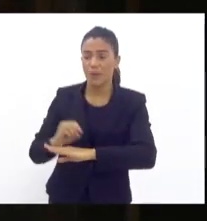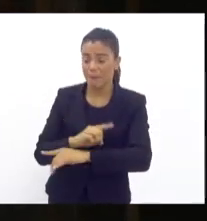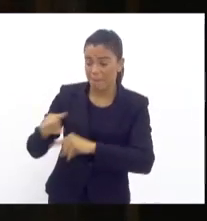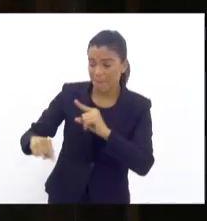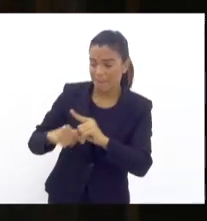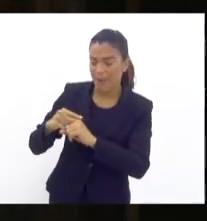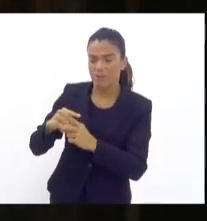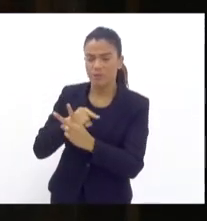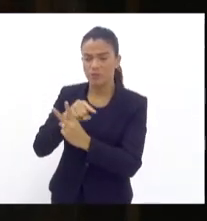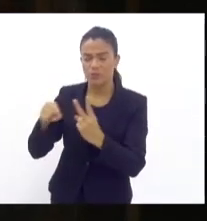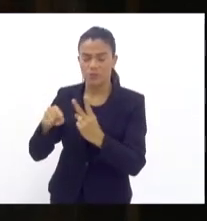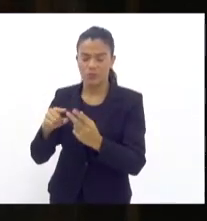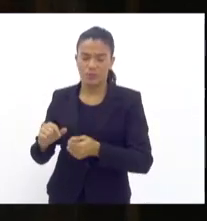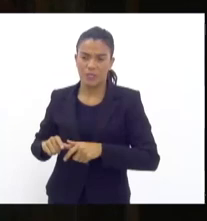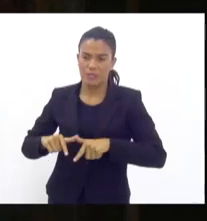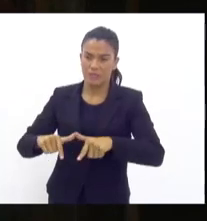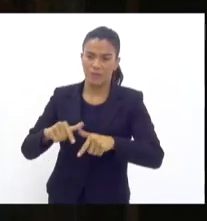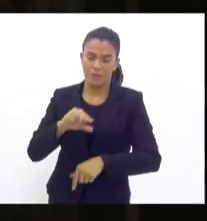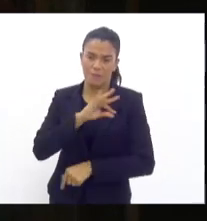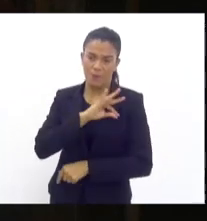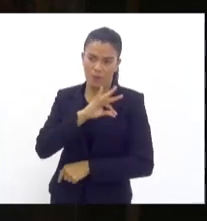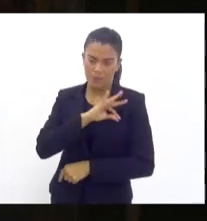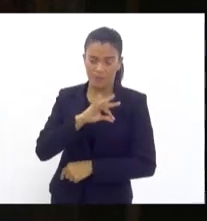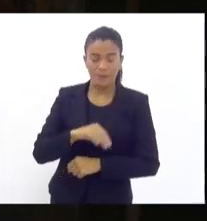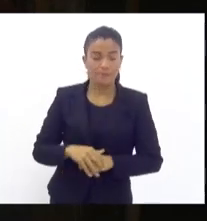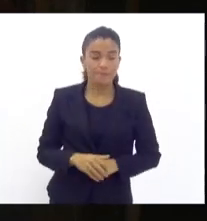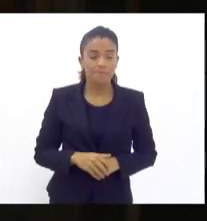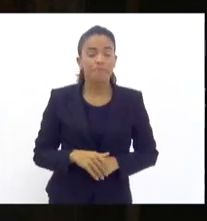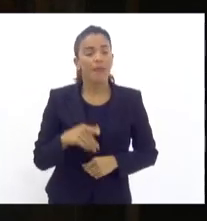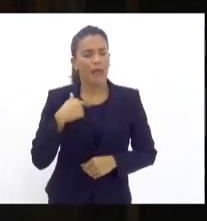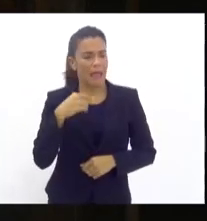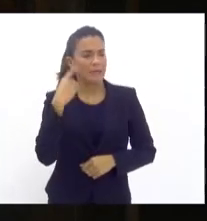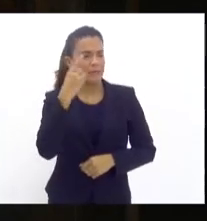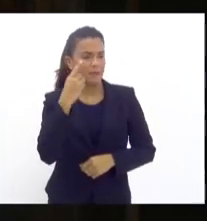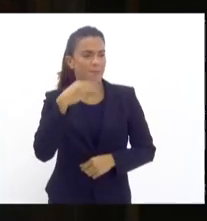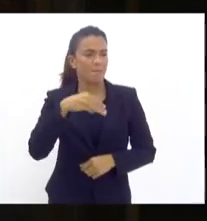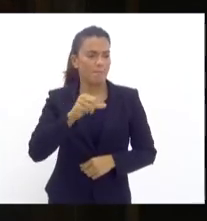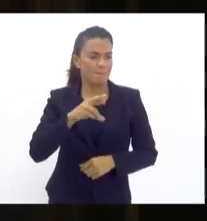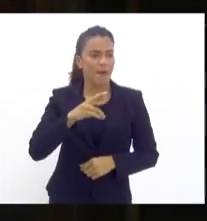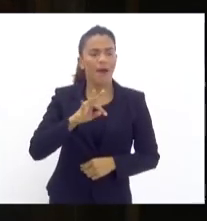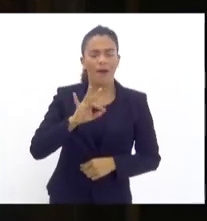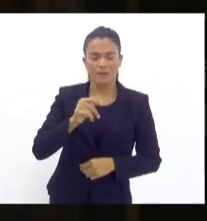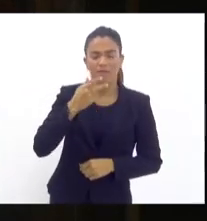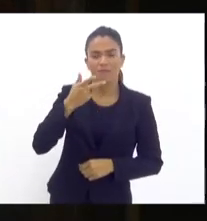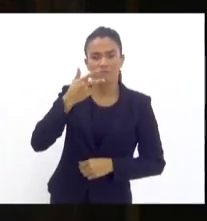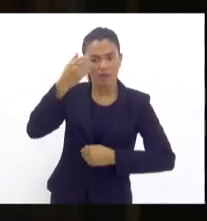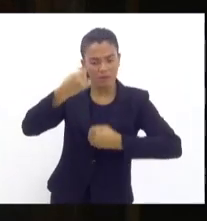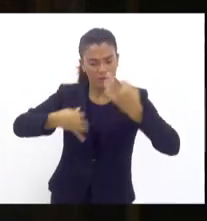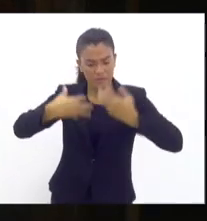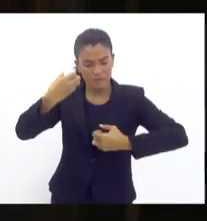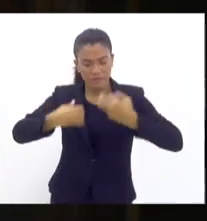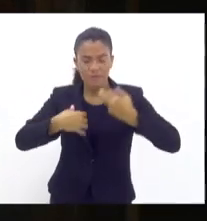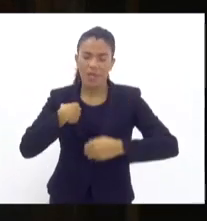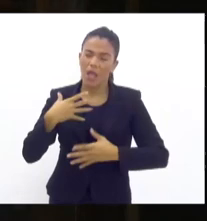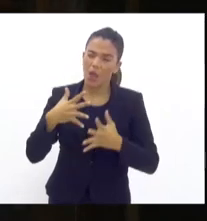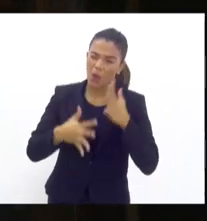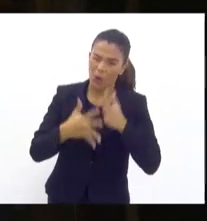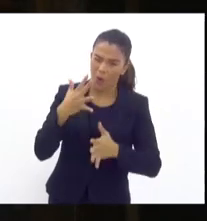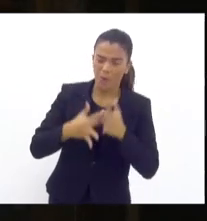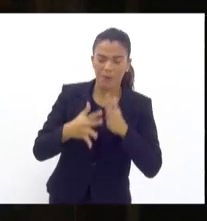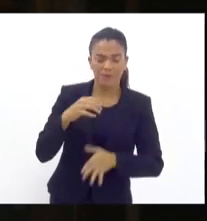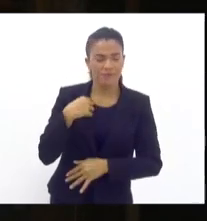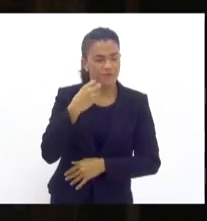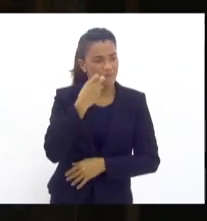civil. Foi falado aqui pela nobre deputada Marta Rocha, que é muito realmente triste, complicado, você ver ali próximo à igreja,